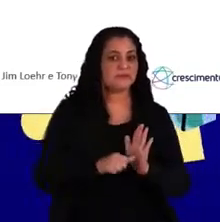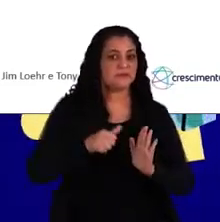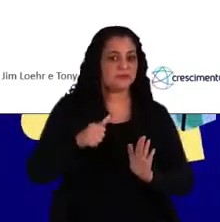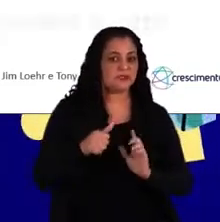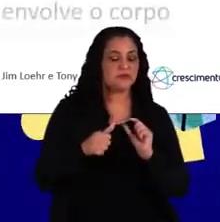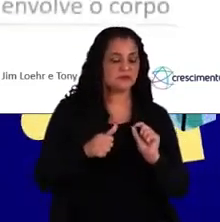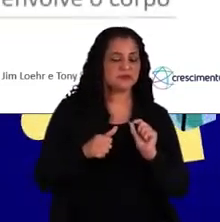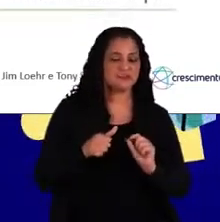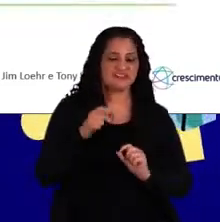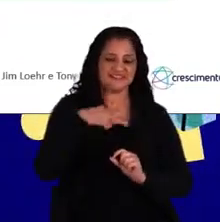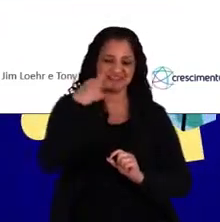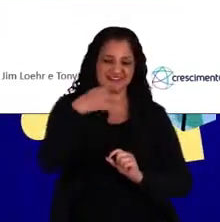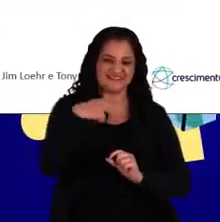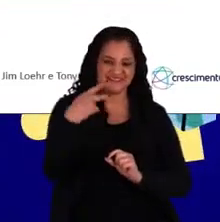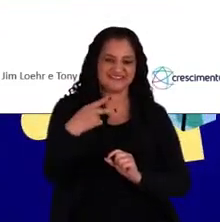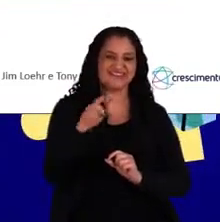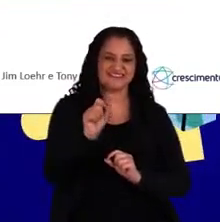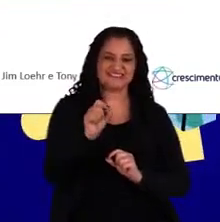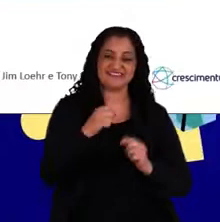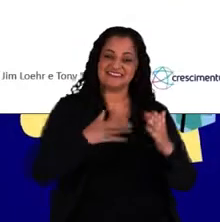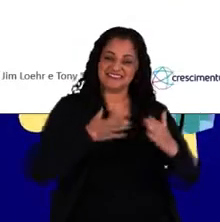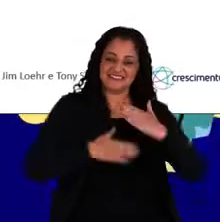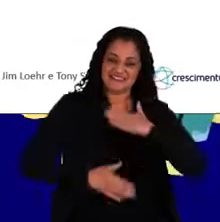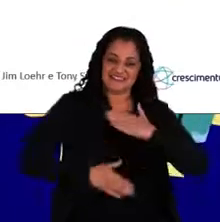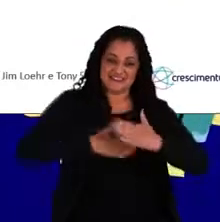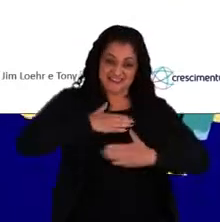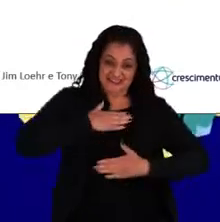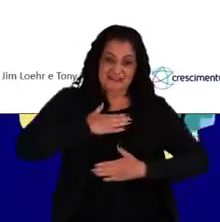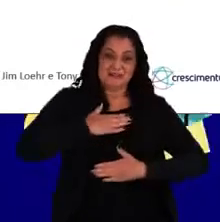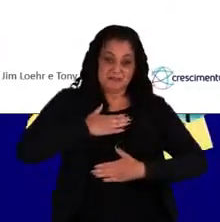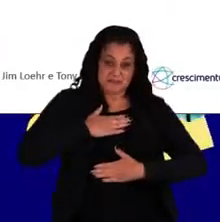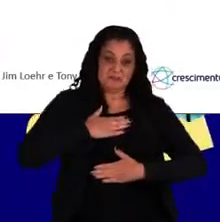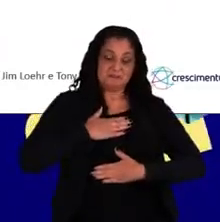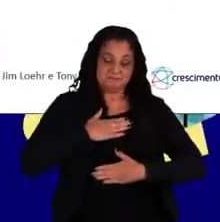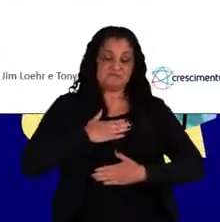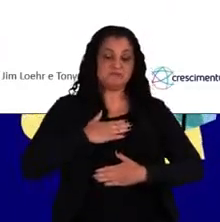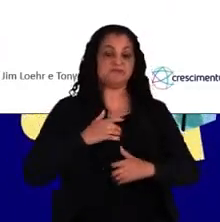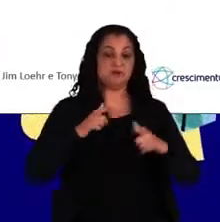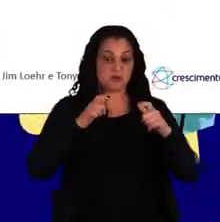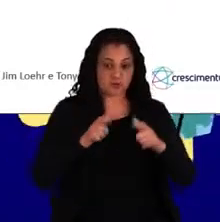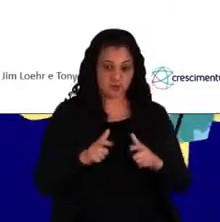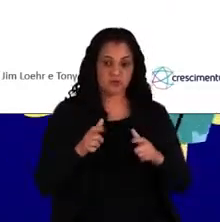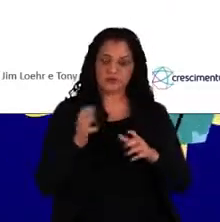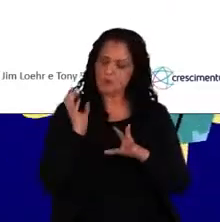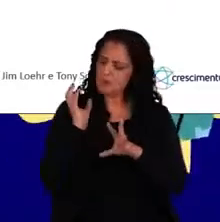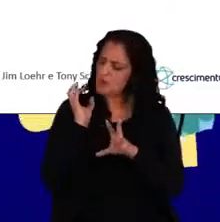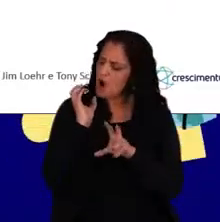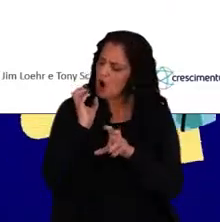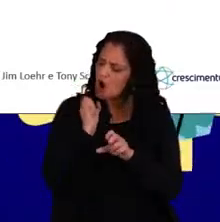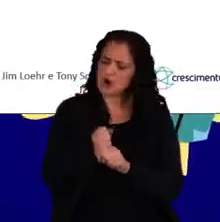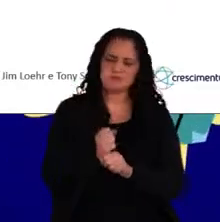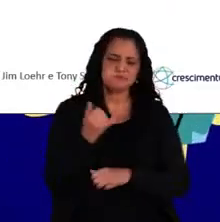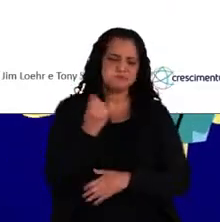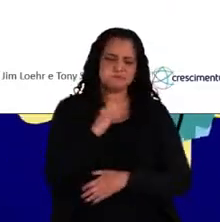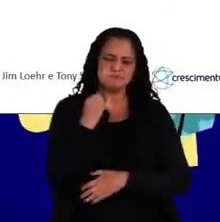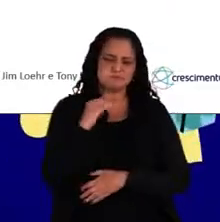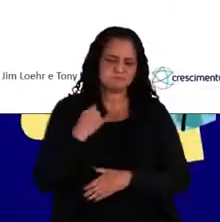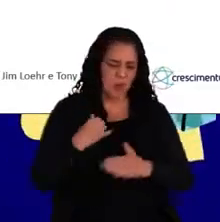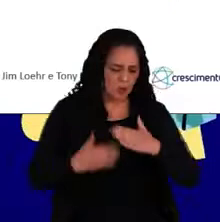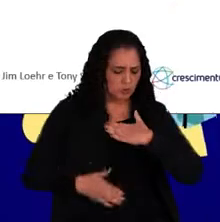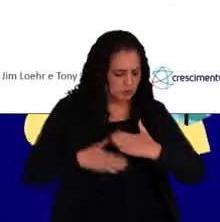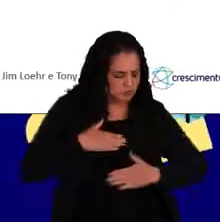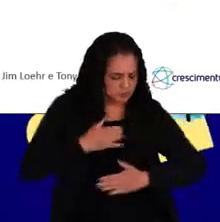Primeira delas, falamos que a dimensão física é da onde eu adquiro uma maior quantidade de energia,